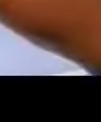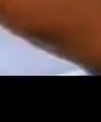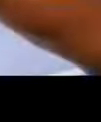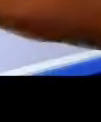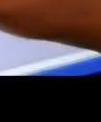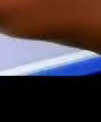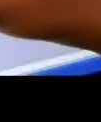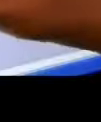estar